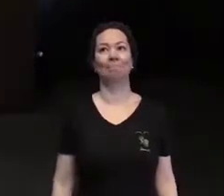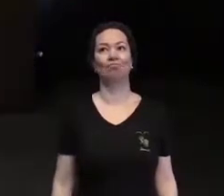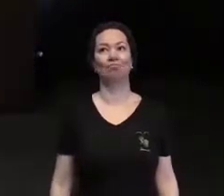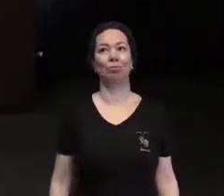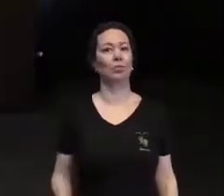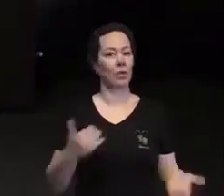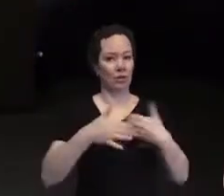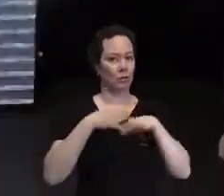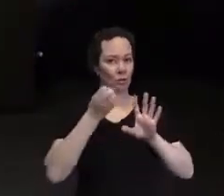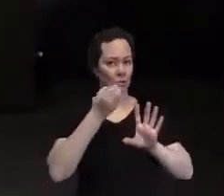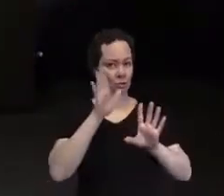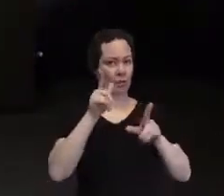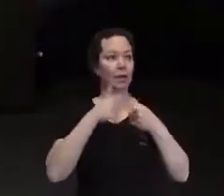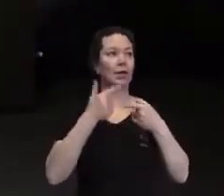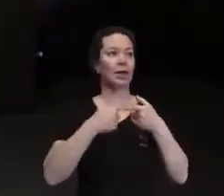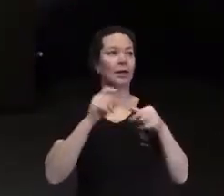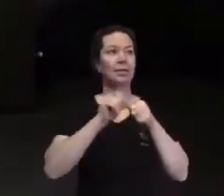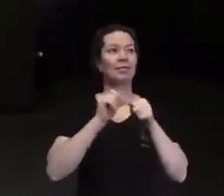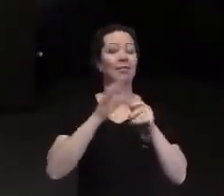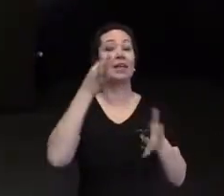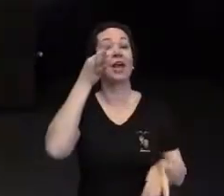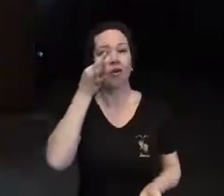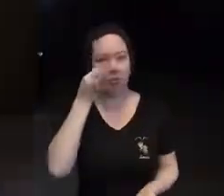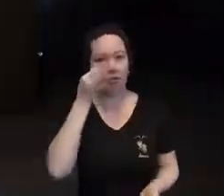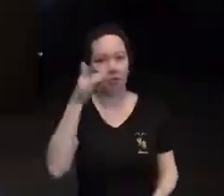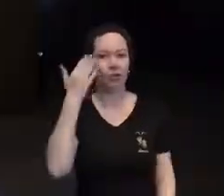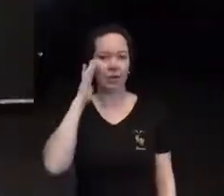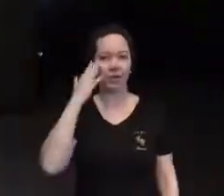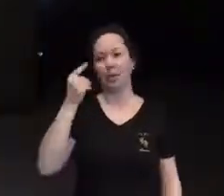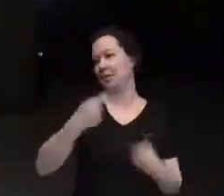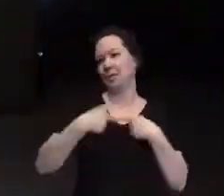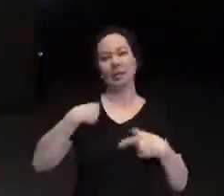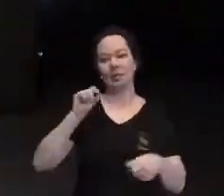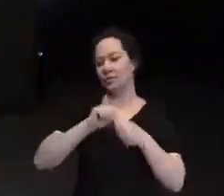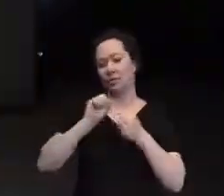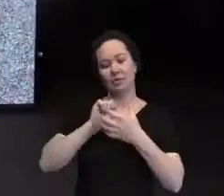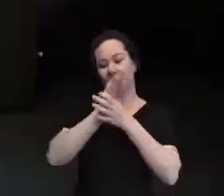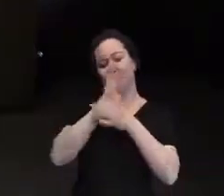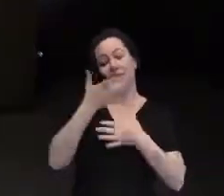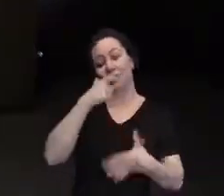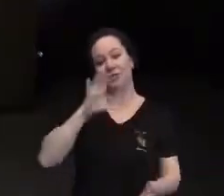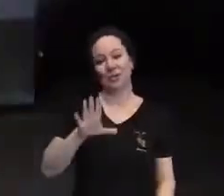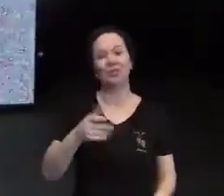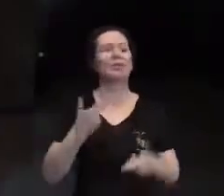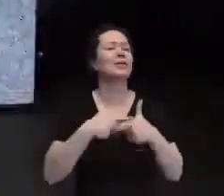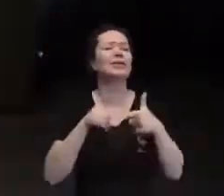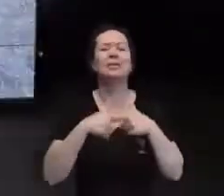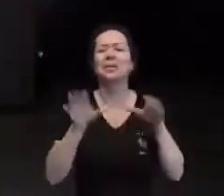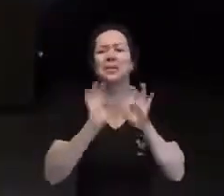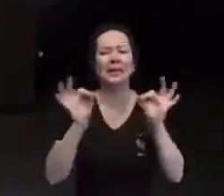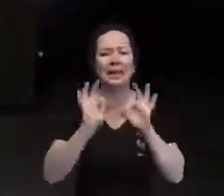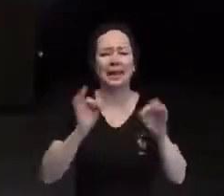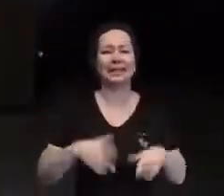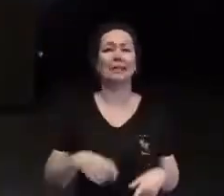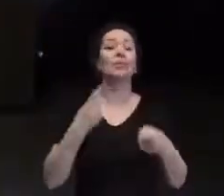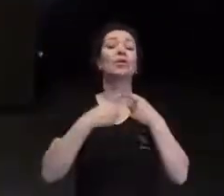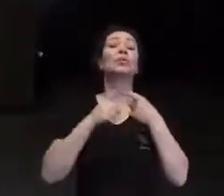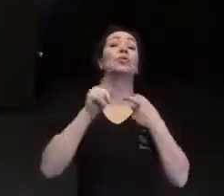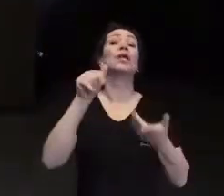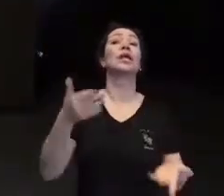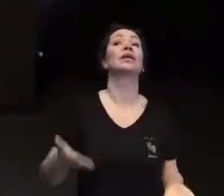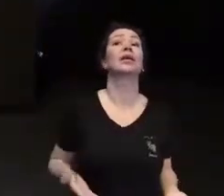Tudo bem, gente. É para fazer sem apresentação. Mas não tem problema. Vamos lá. Por que será?